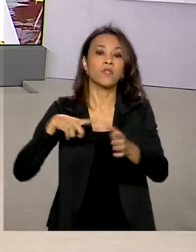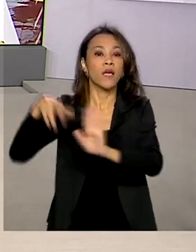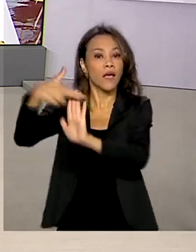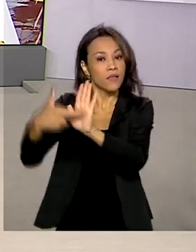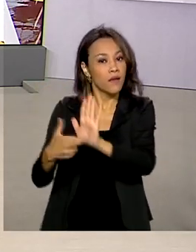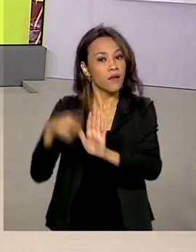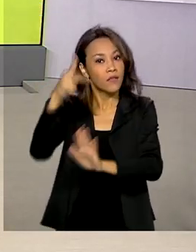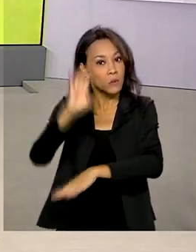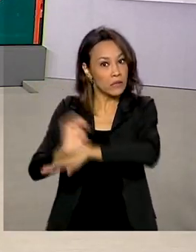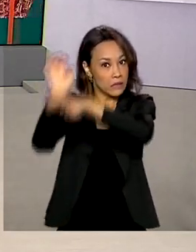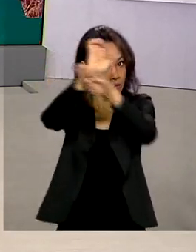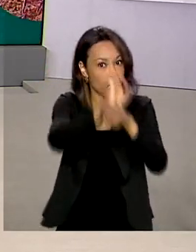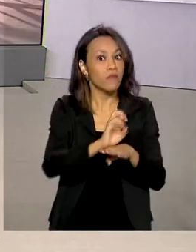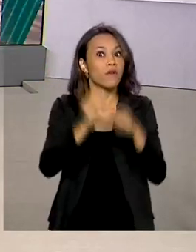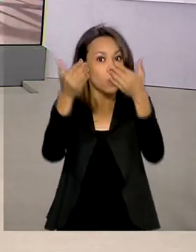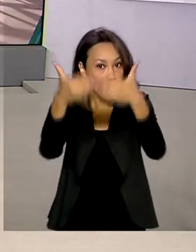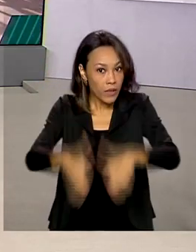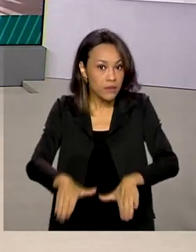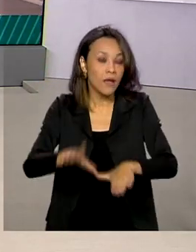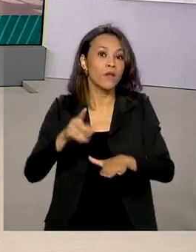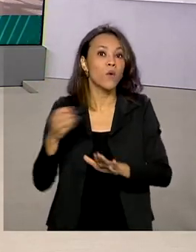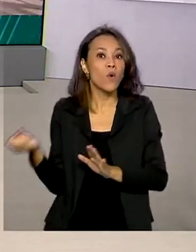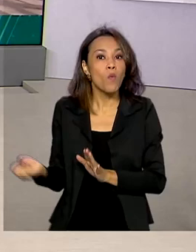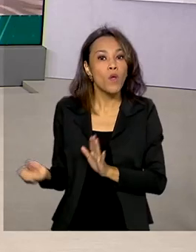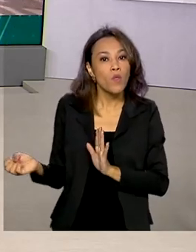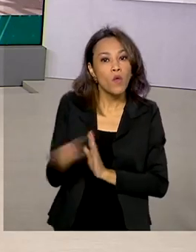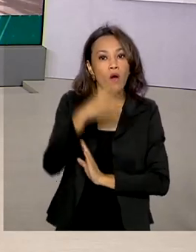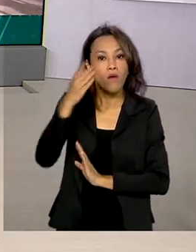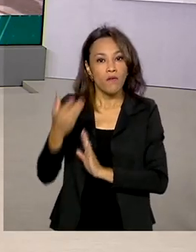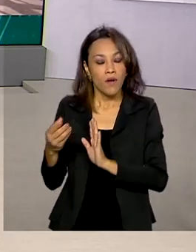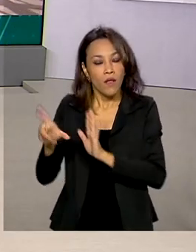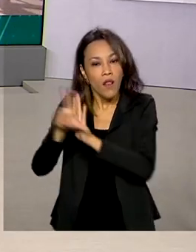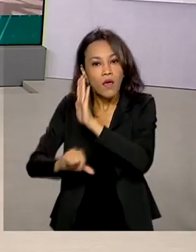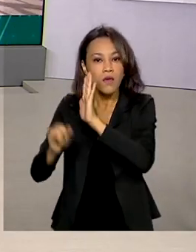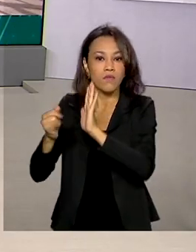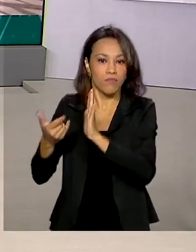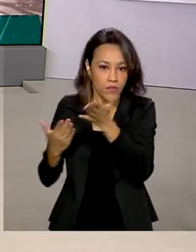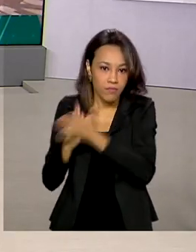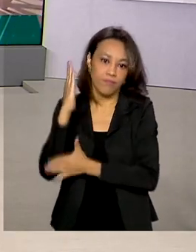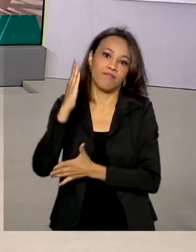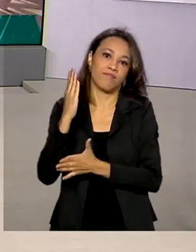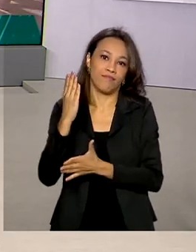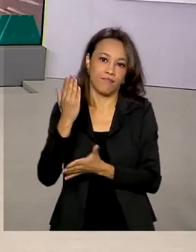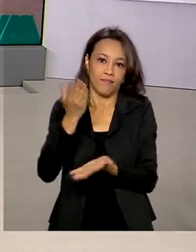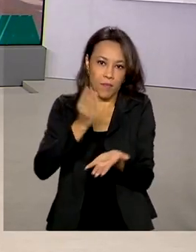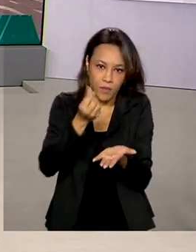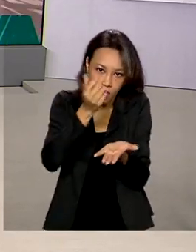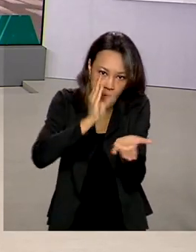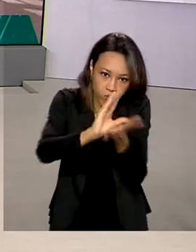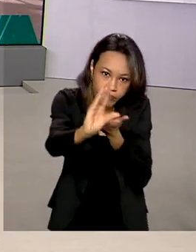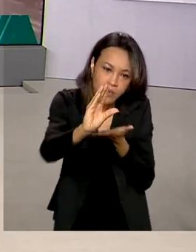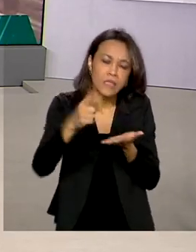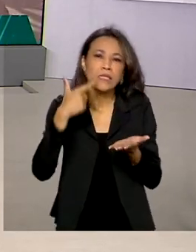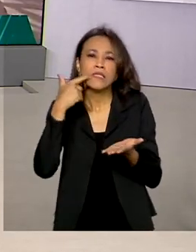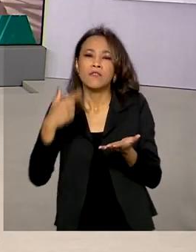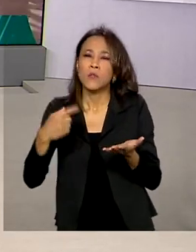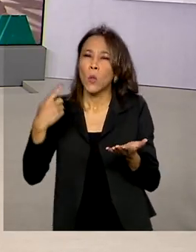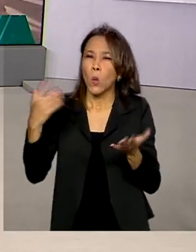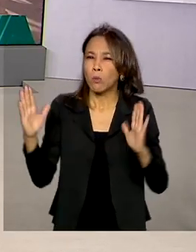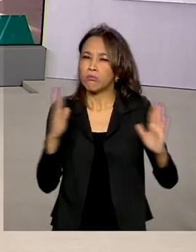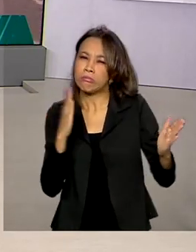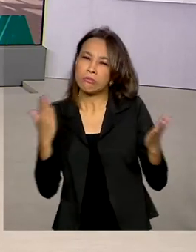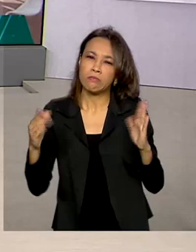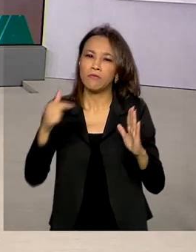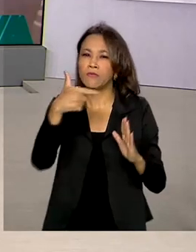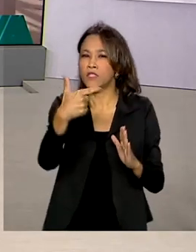estados seriam compensados quando fosse aprovada uma nova lei que regulamentasse o repasse. Essa compensação ficou indefinida por 24